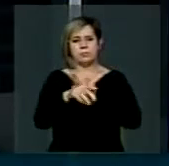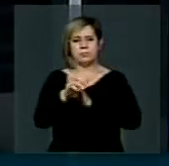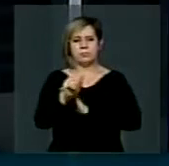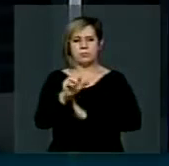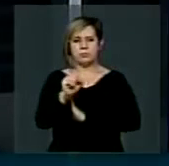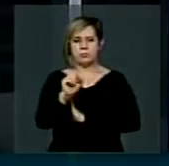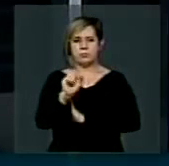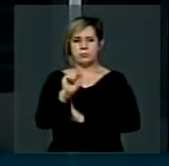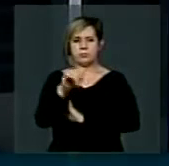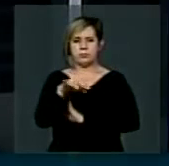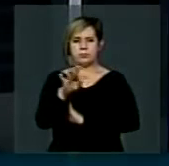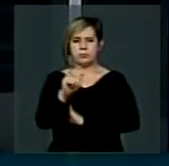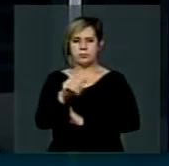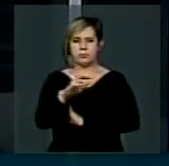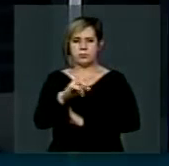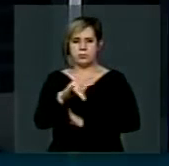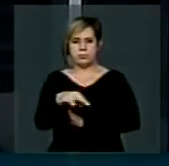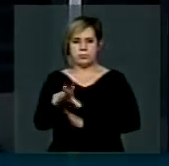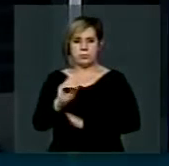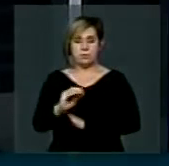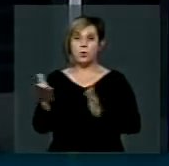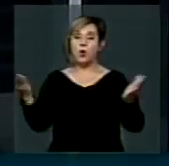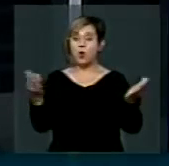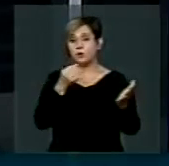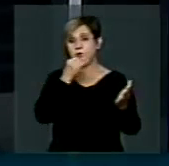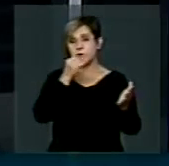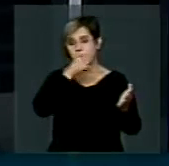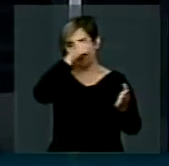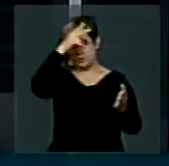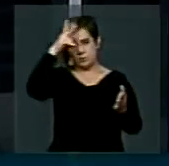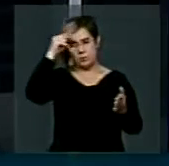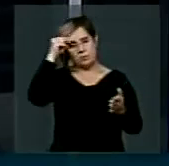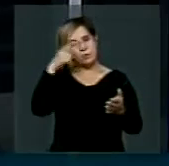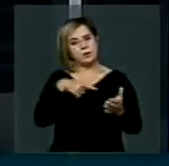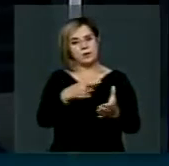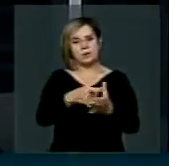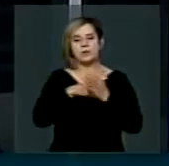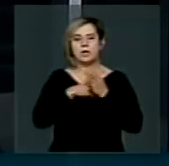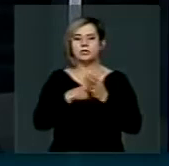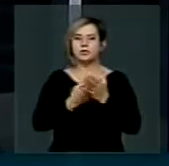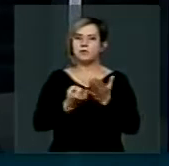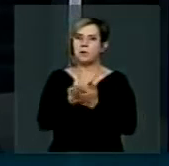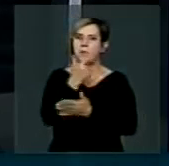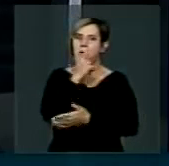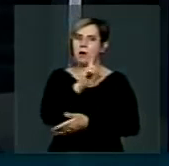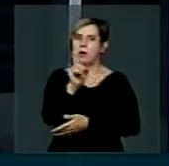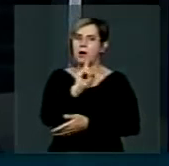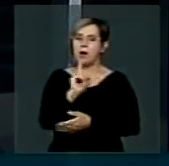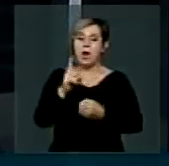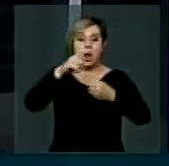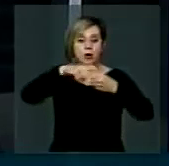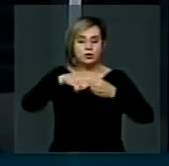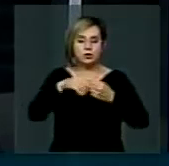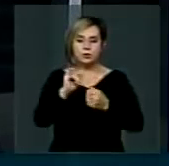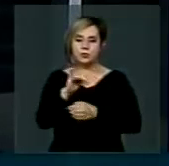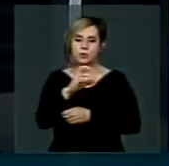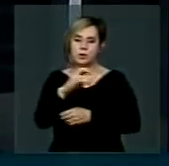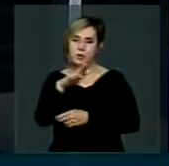Hoje, por exemplo, uma prefeitura que está inadimplente, está no calque, não pode conveniar com o INCRA.